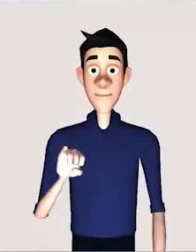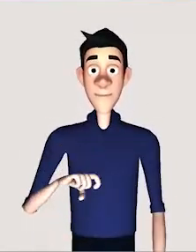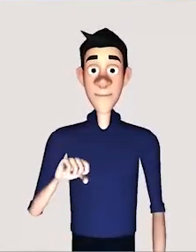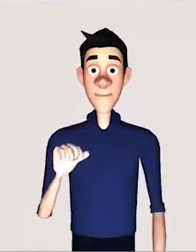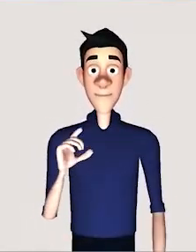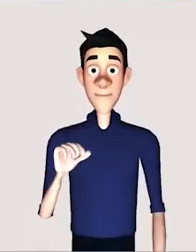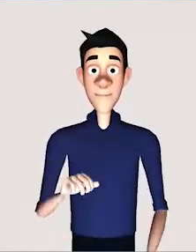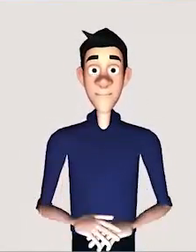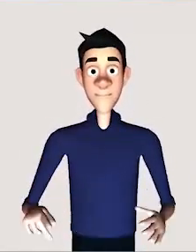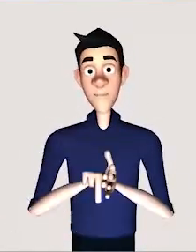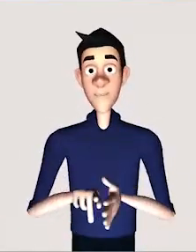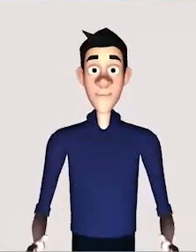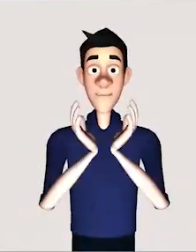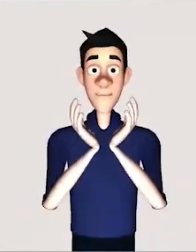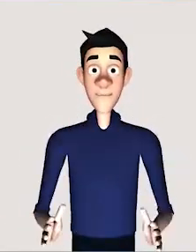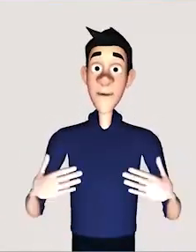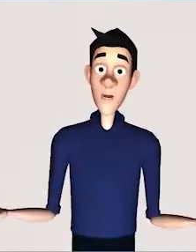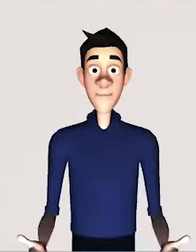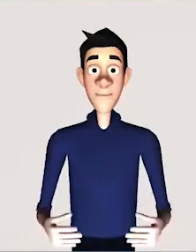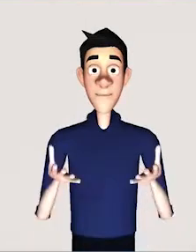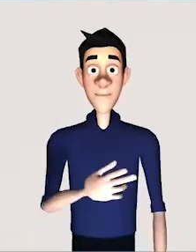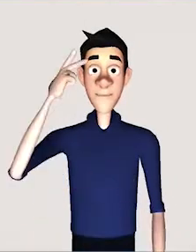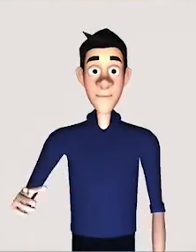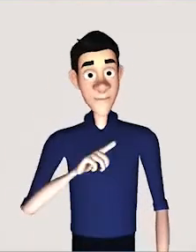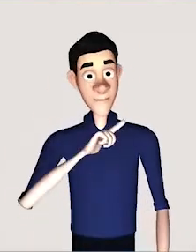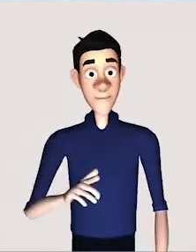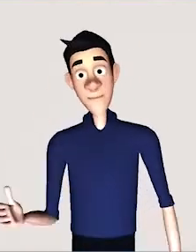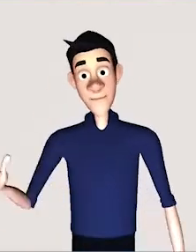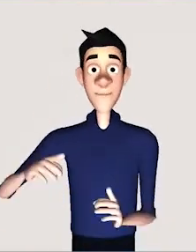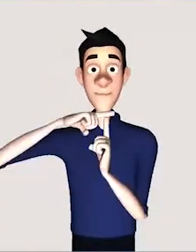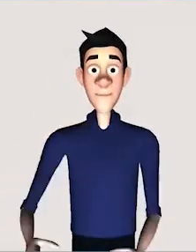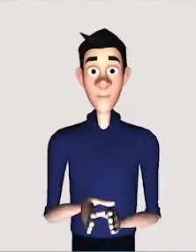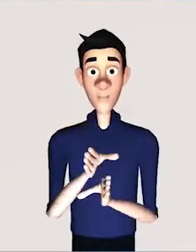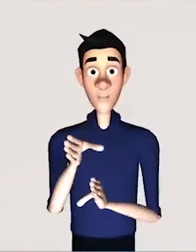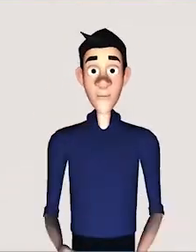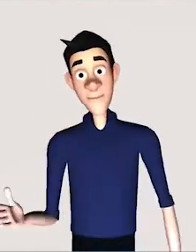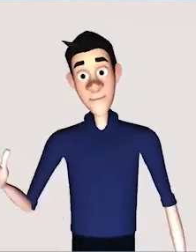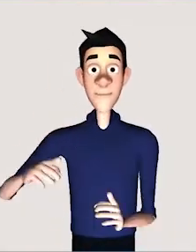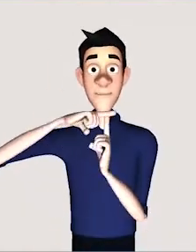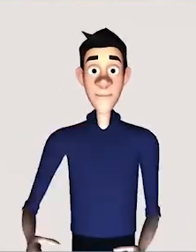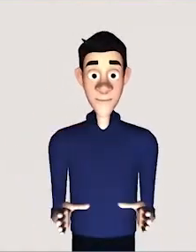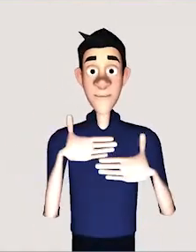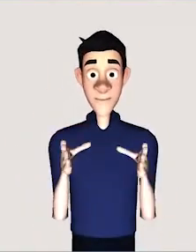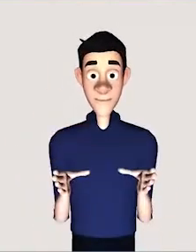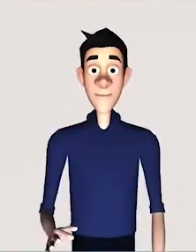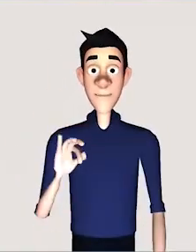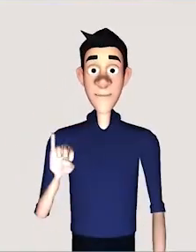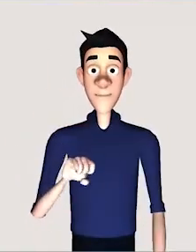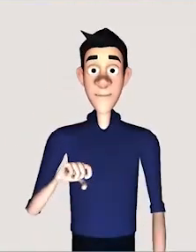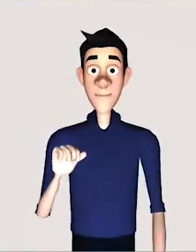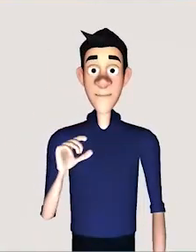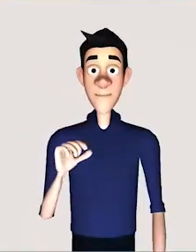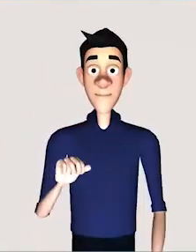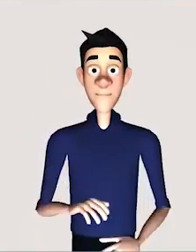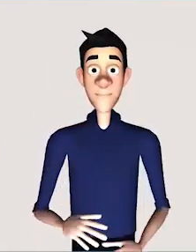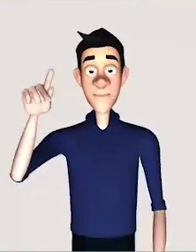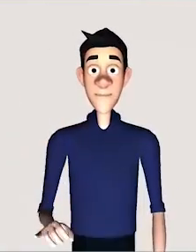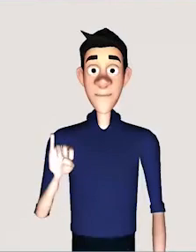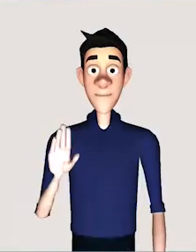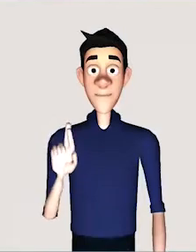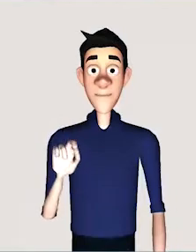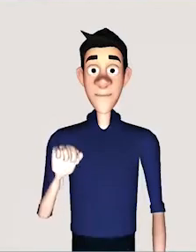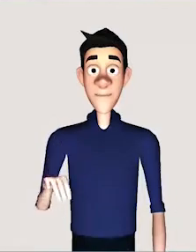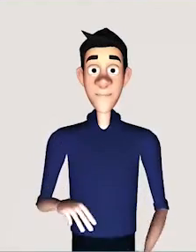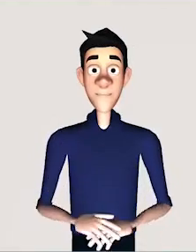tem esse tipo de recomendação, esse tipo de forma fixada para o IBRAM, por meio do formulário de visitação anual.